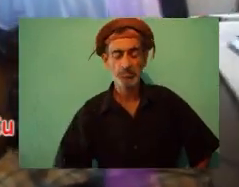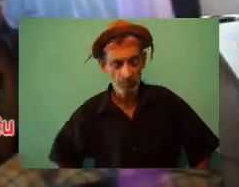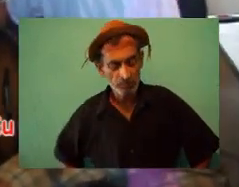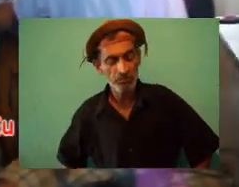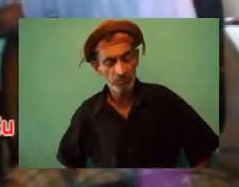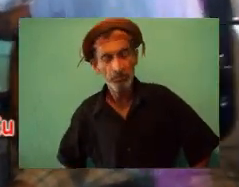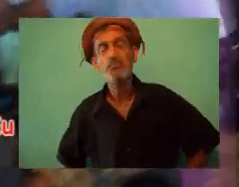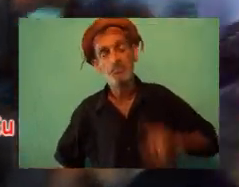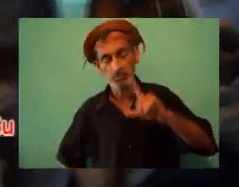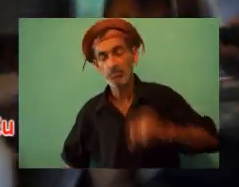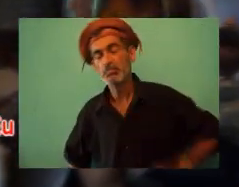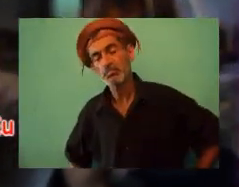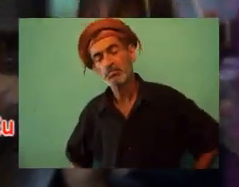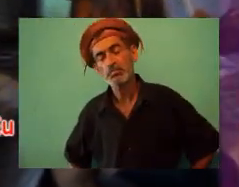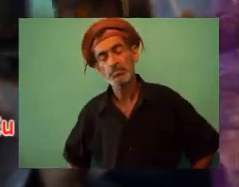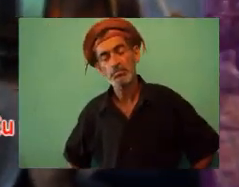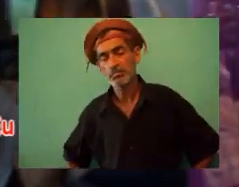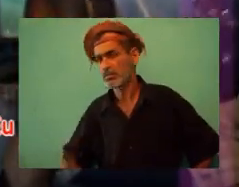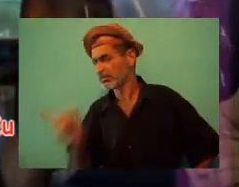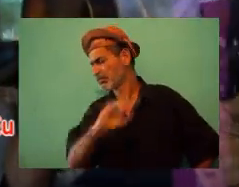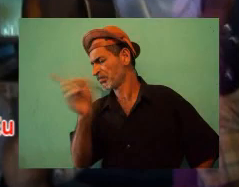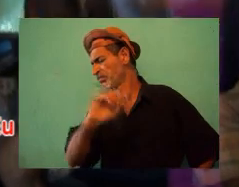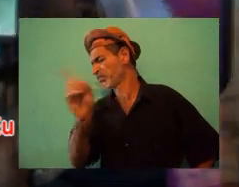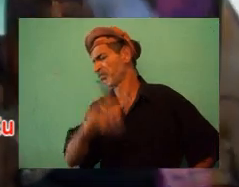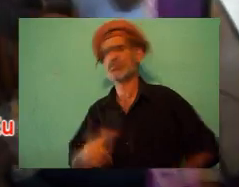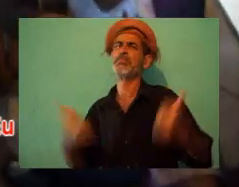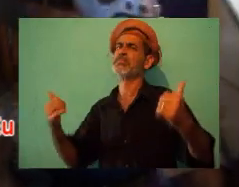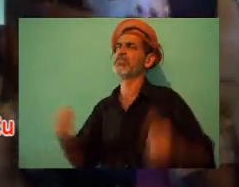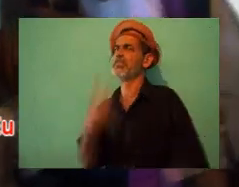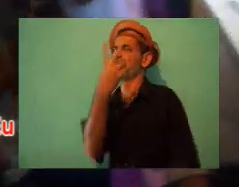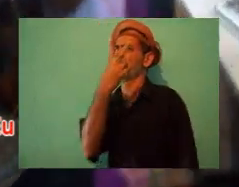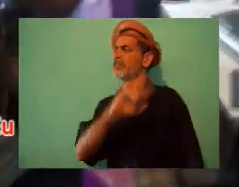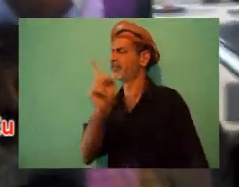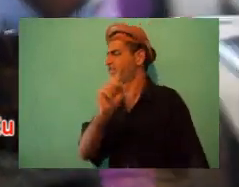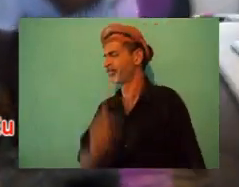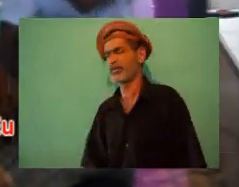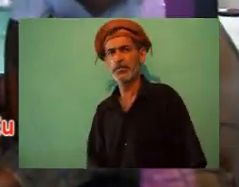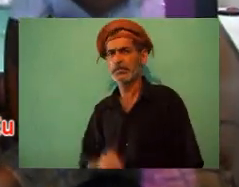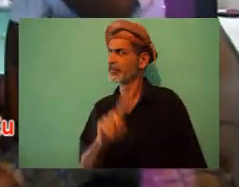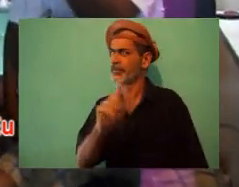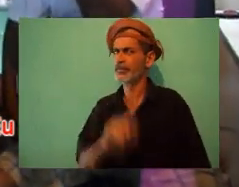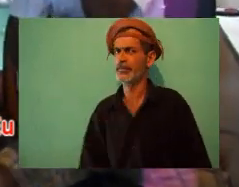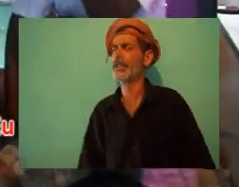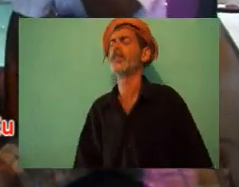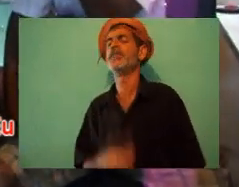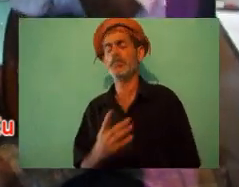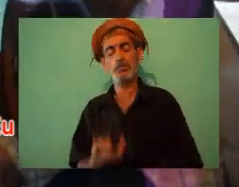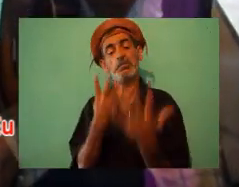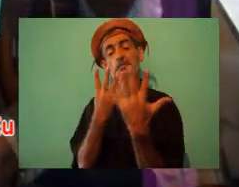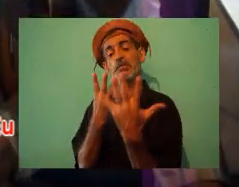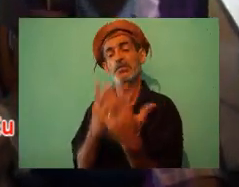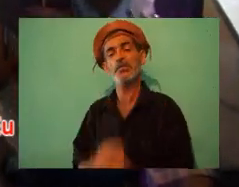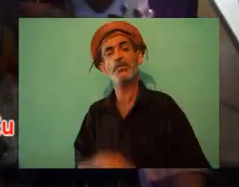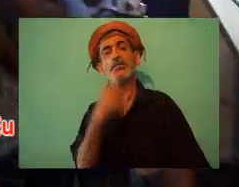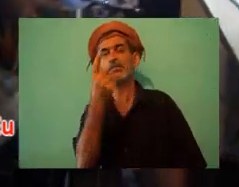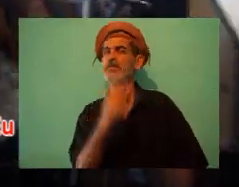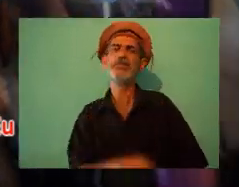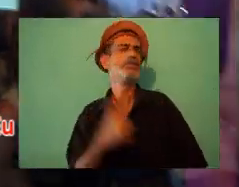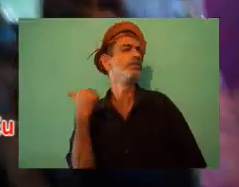ser rodada bastante no YouTube Não é aquele negocinho do paragolete Duas notas Tem oito notas